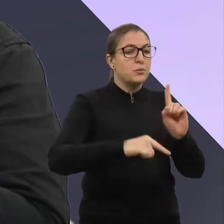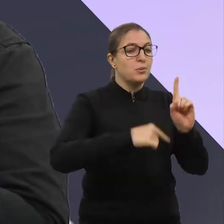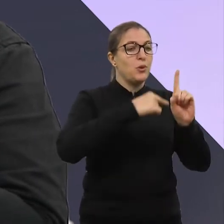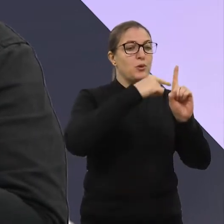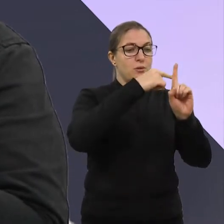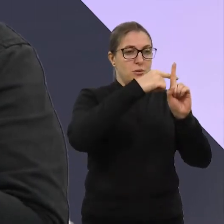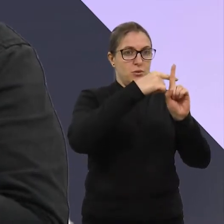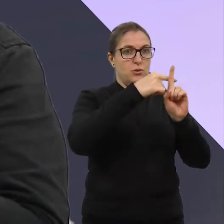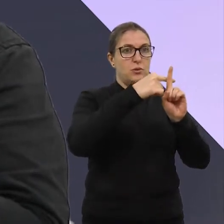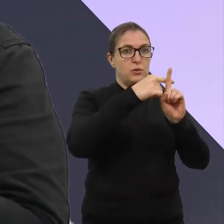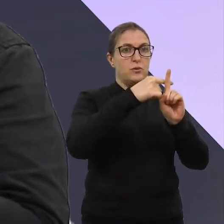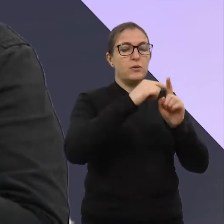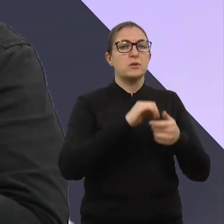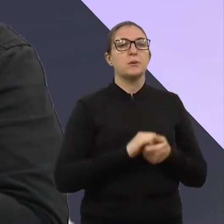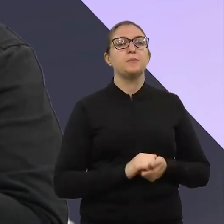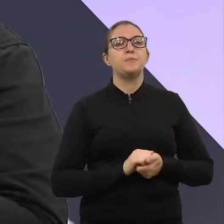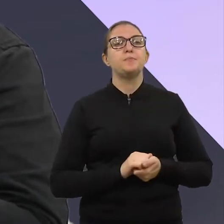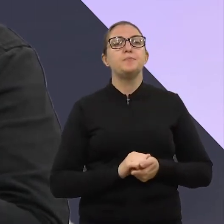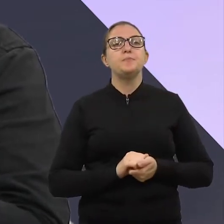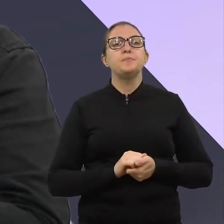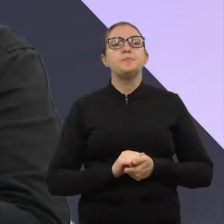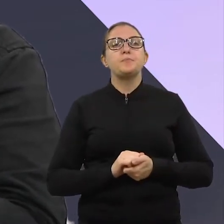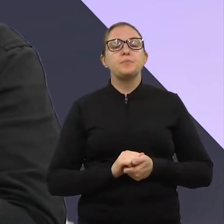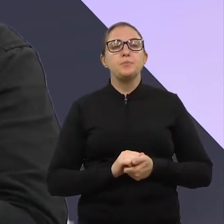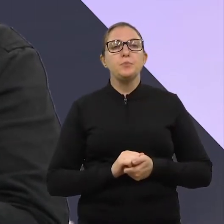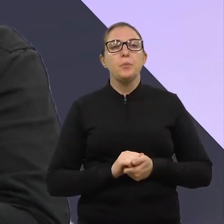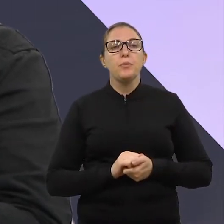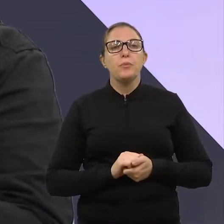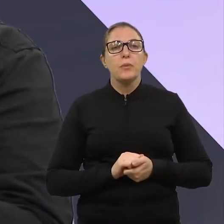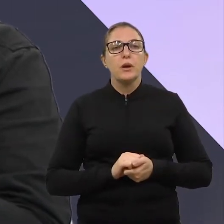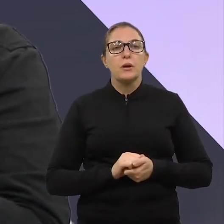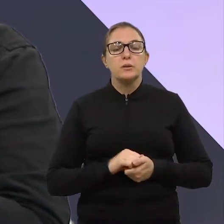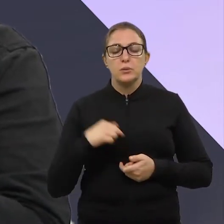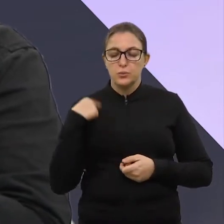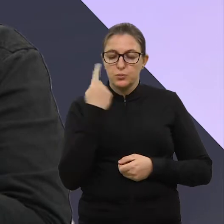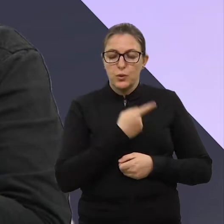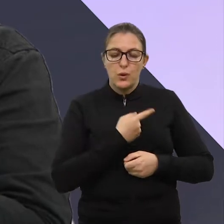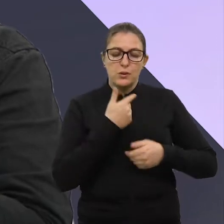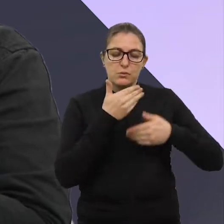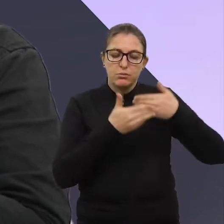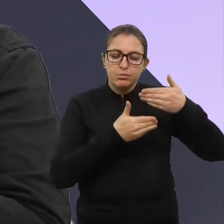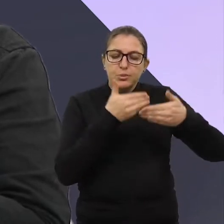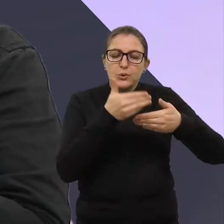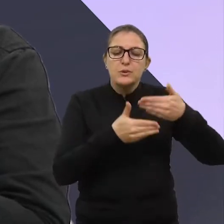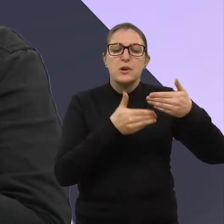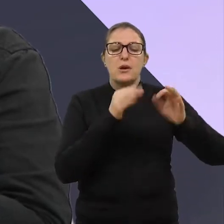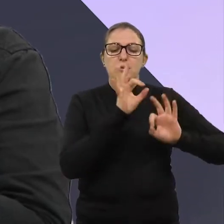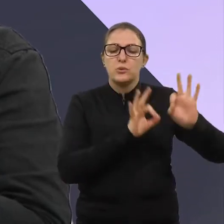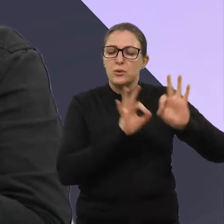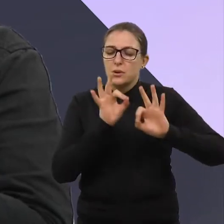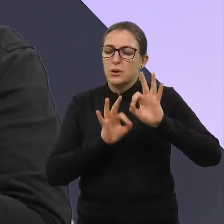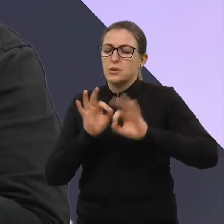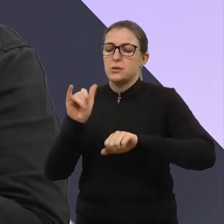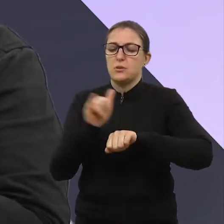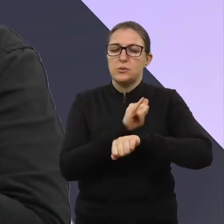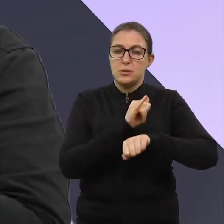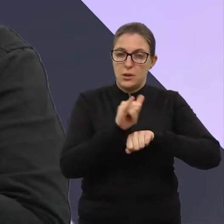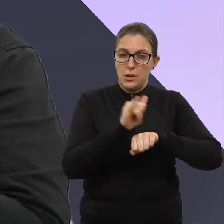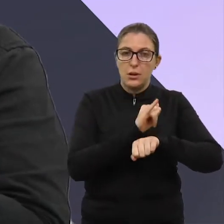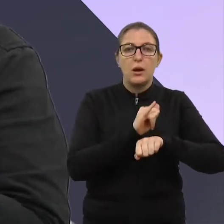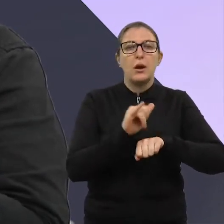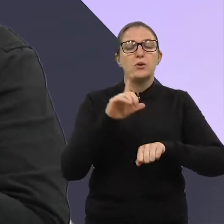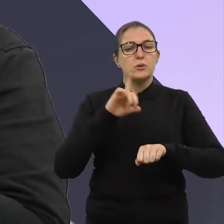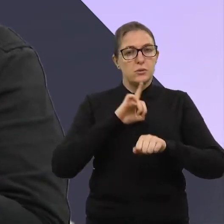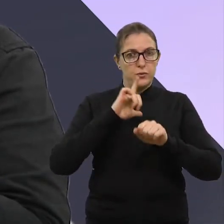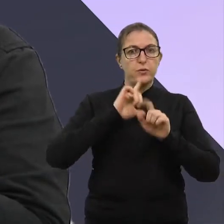Então é um fluxo muito interessante, né? Para nós todos. Estamos num processo de planejamento de estratégias, vamos realizar